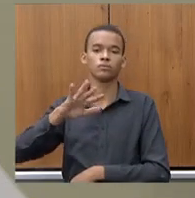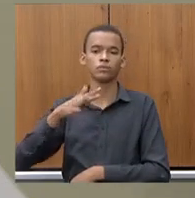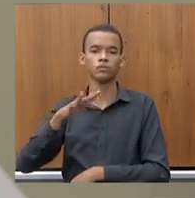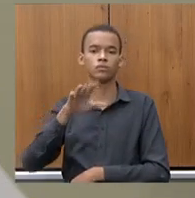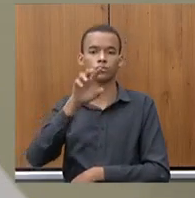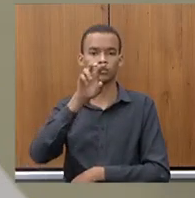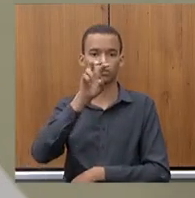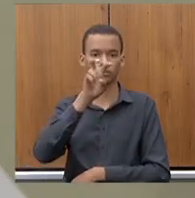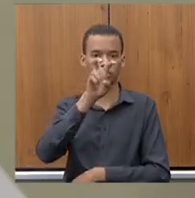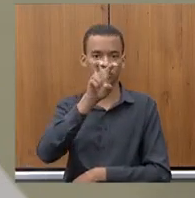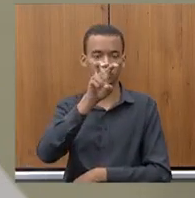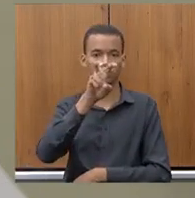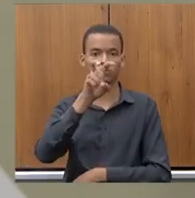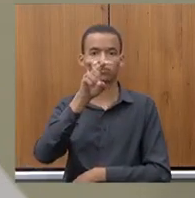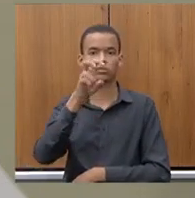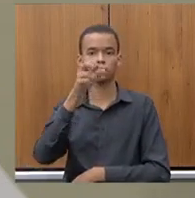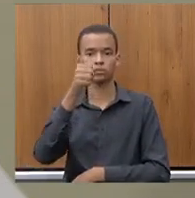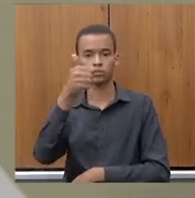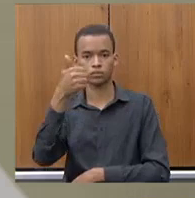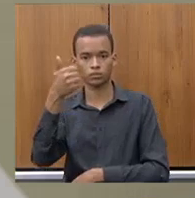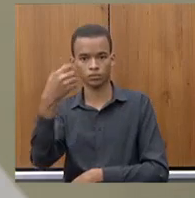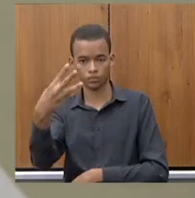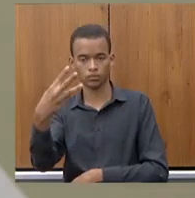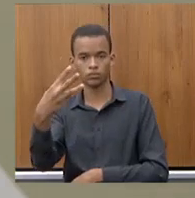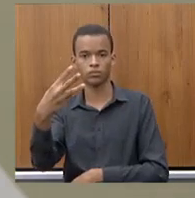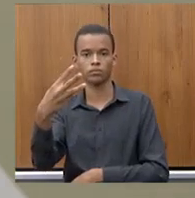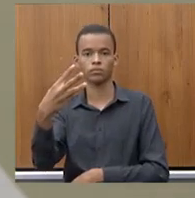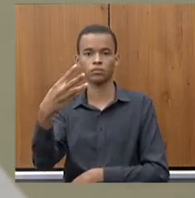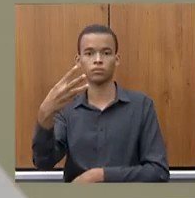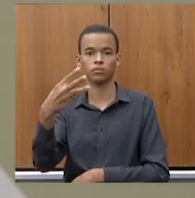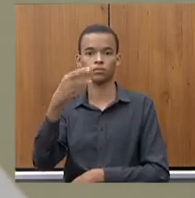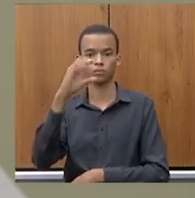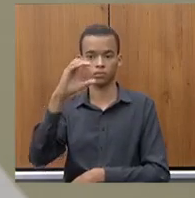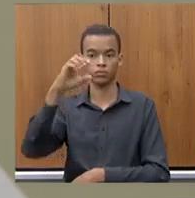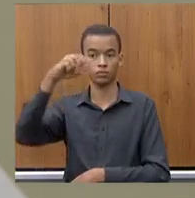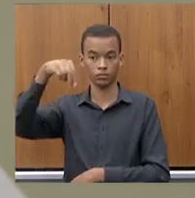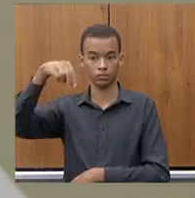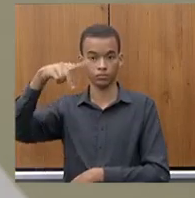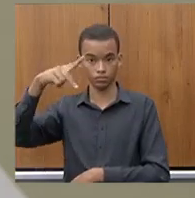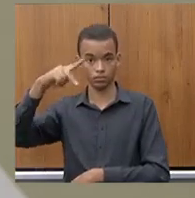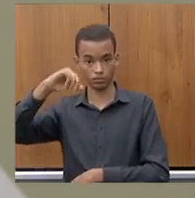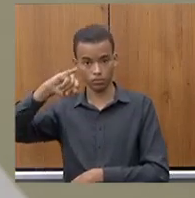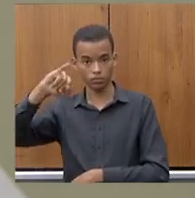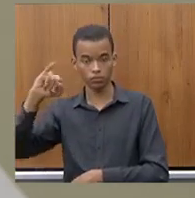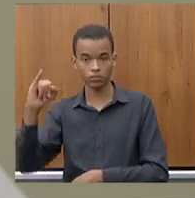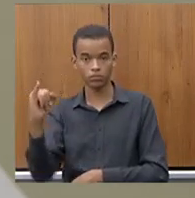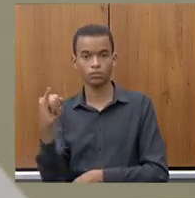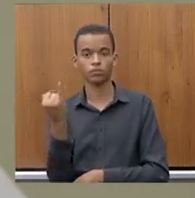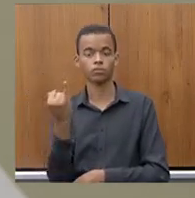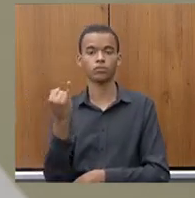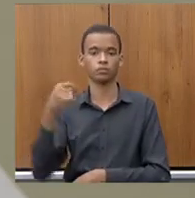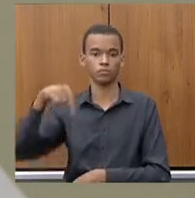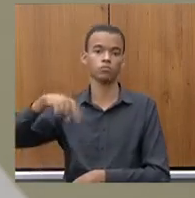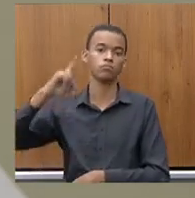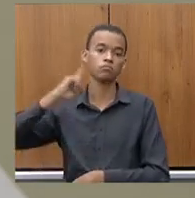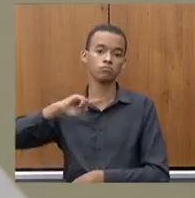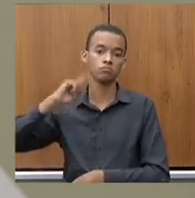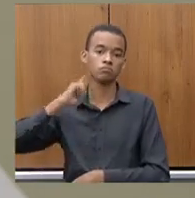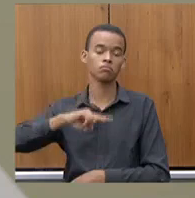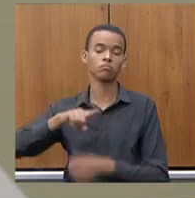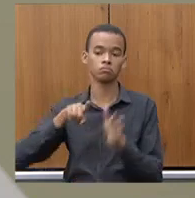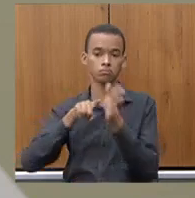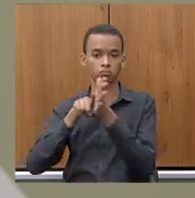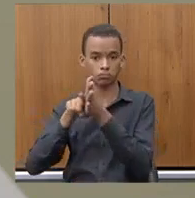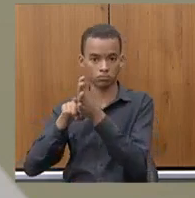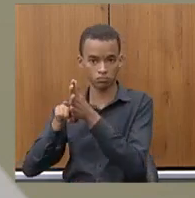ativos 513 CNPJs em que o estado tinha controle ou